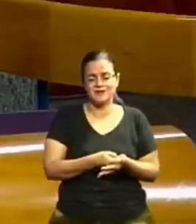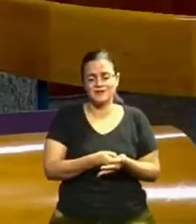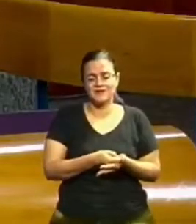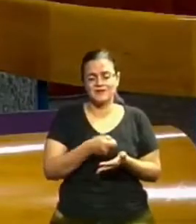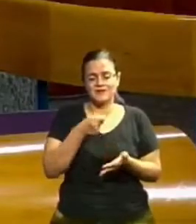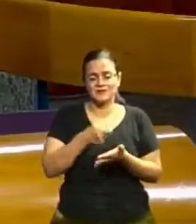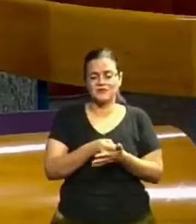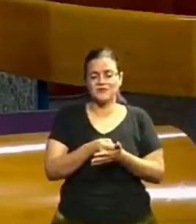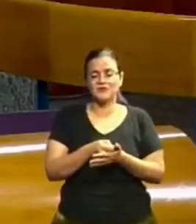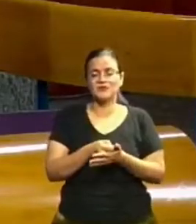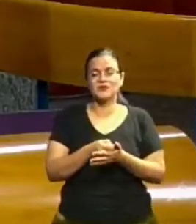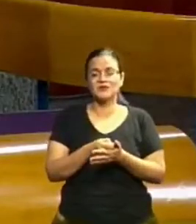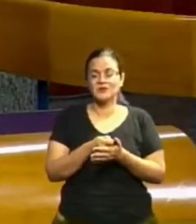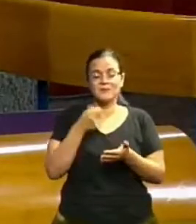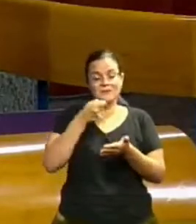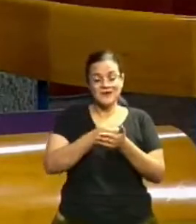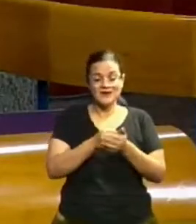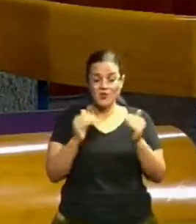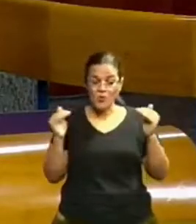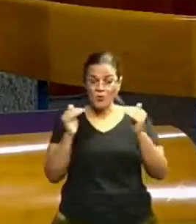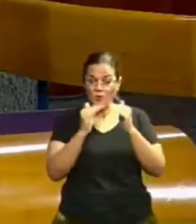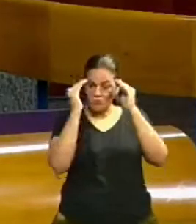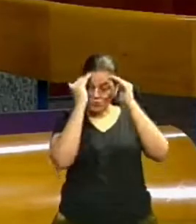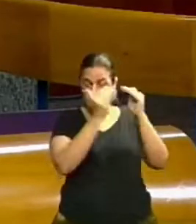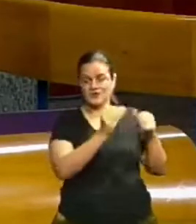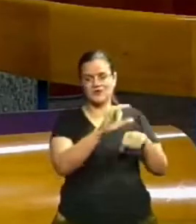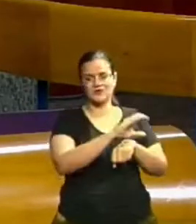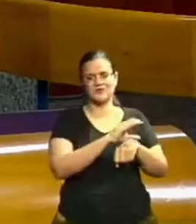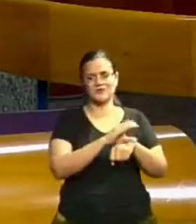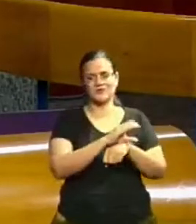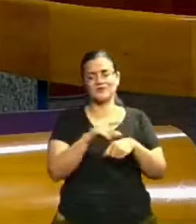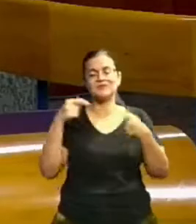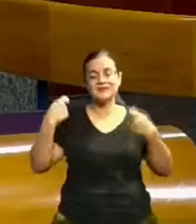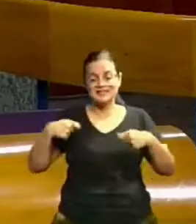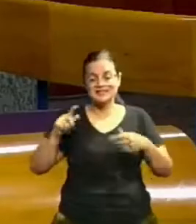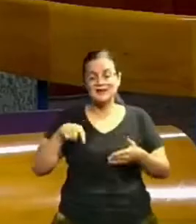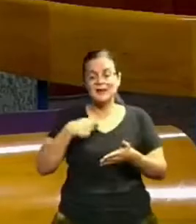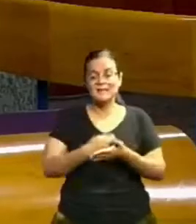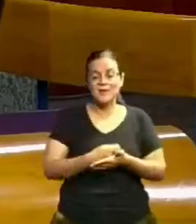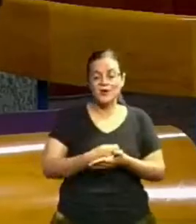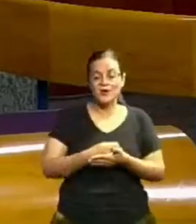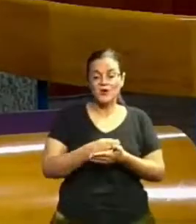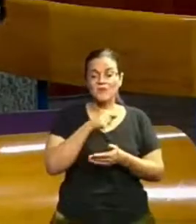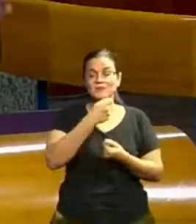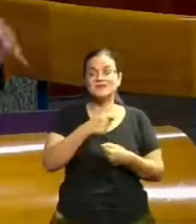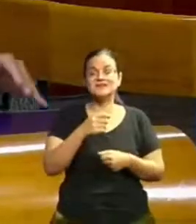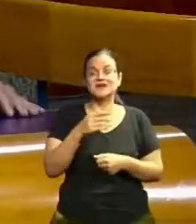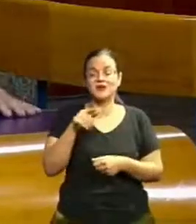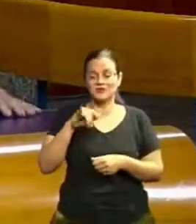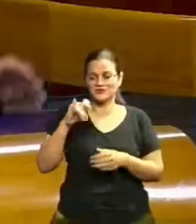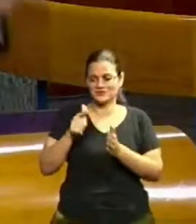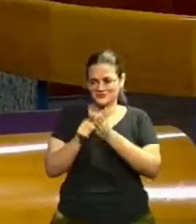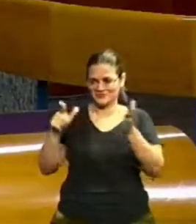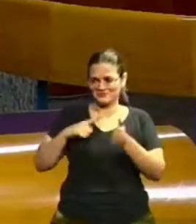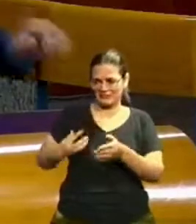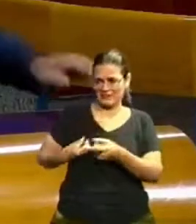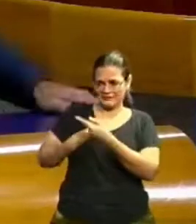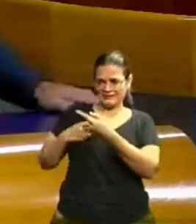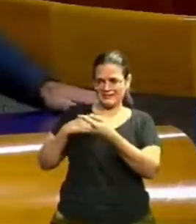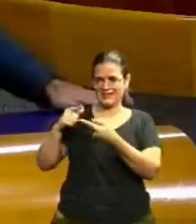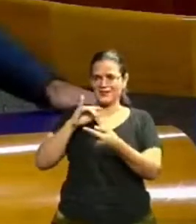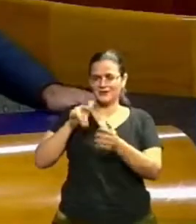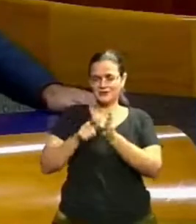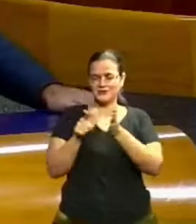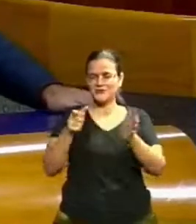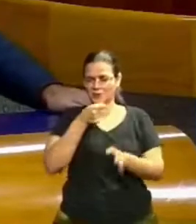de forma constitucional. Que deveria ser, jornal, opção que aqui está, juntamente com o